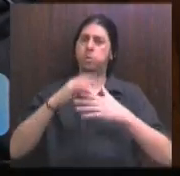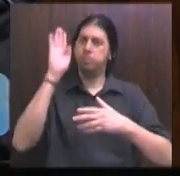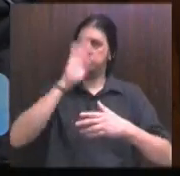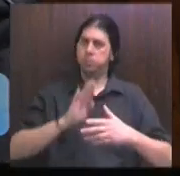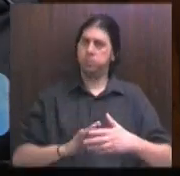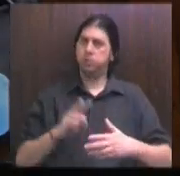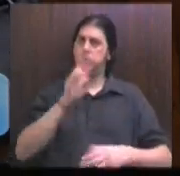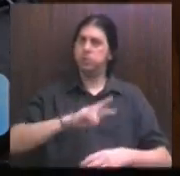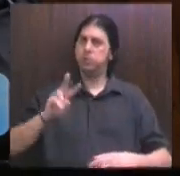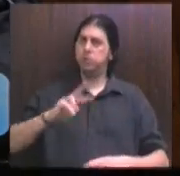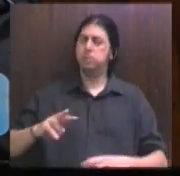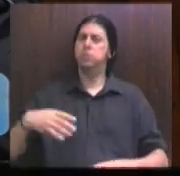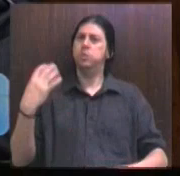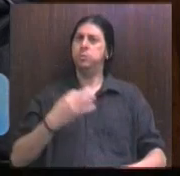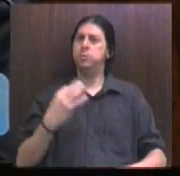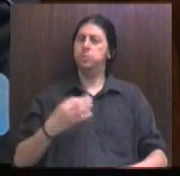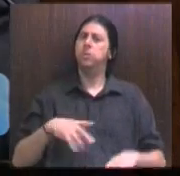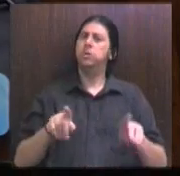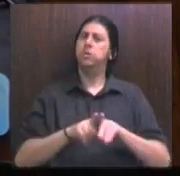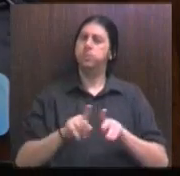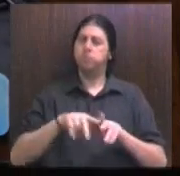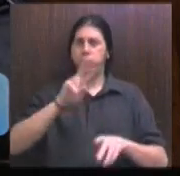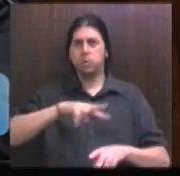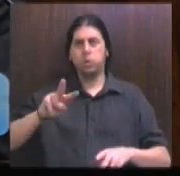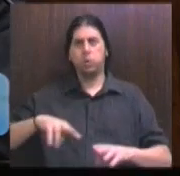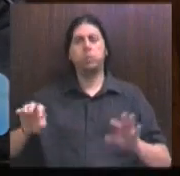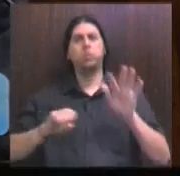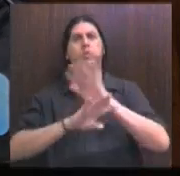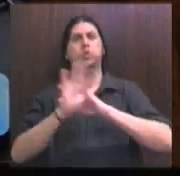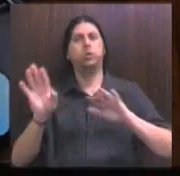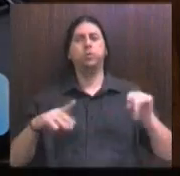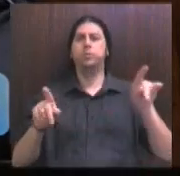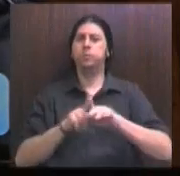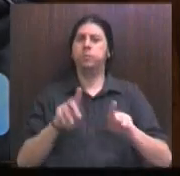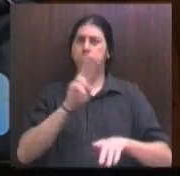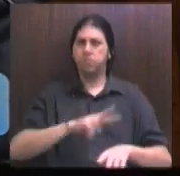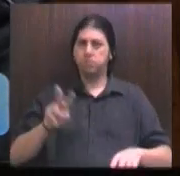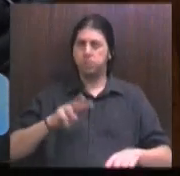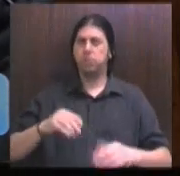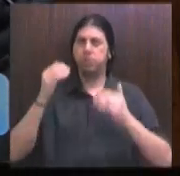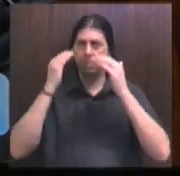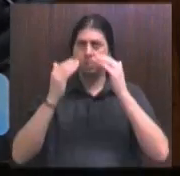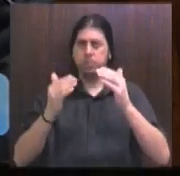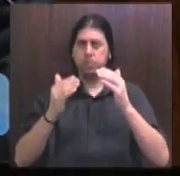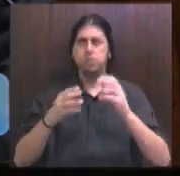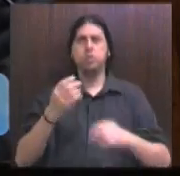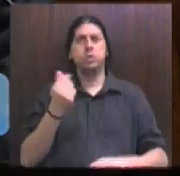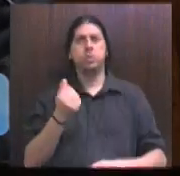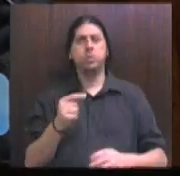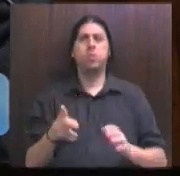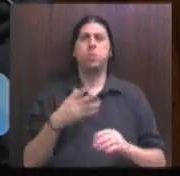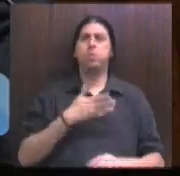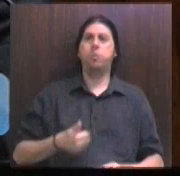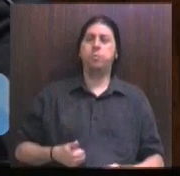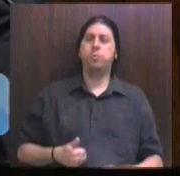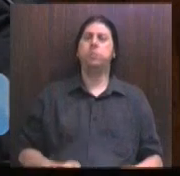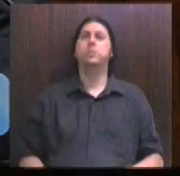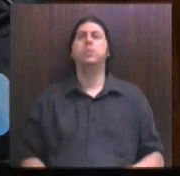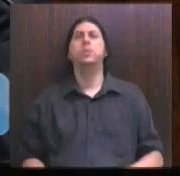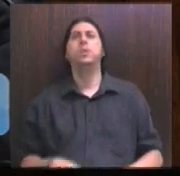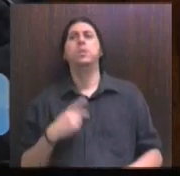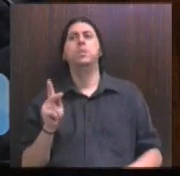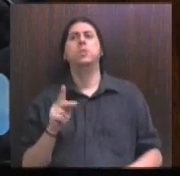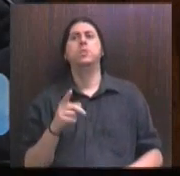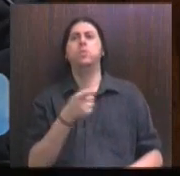nos valores da honestidade, nos valores da transparência, nos valores do respeito ao dinheiro público. E isso